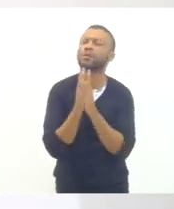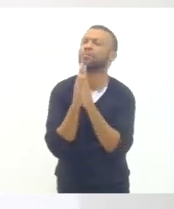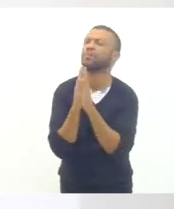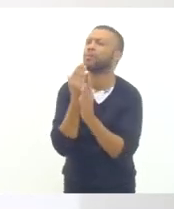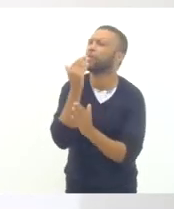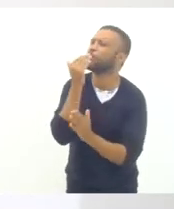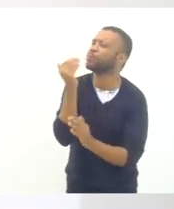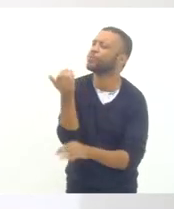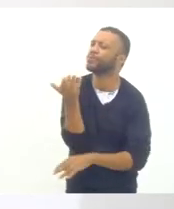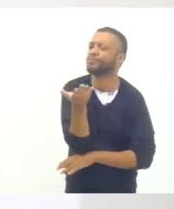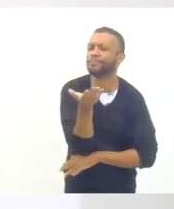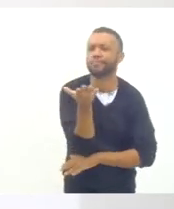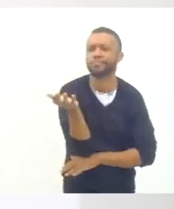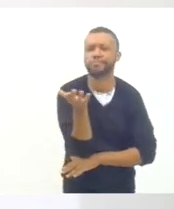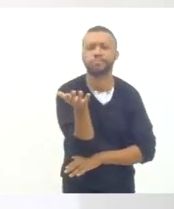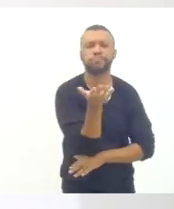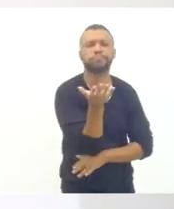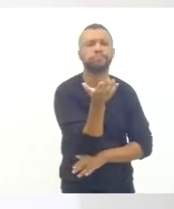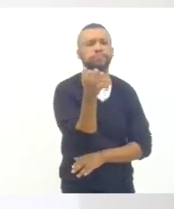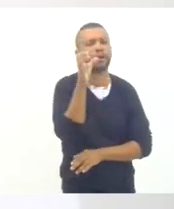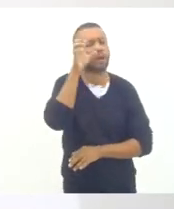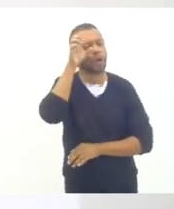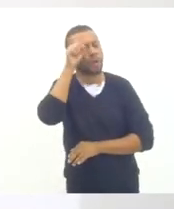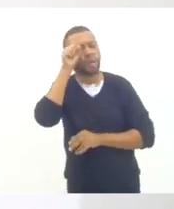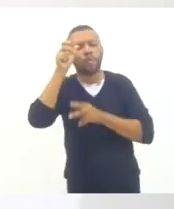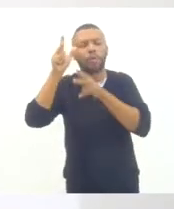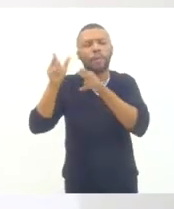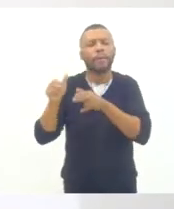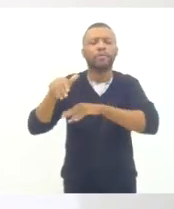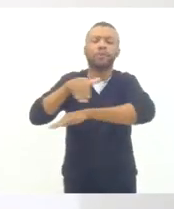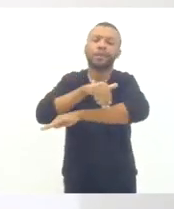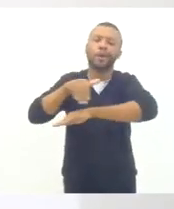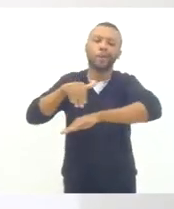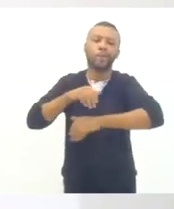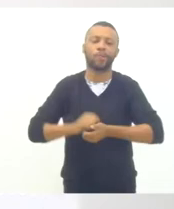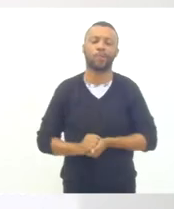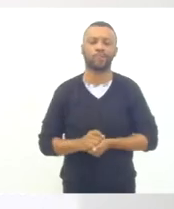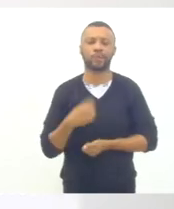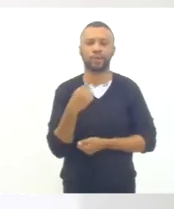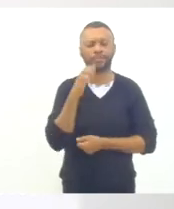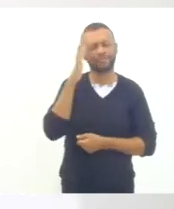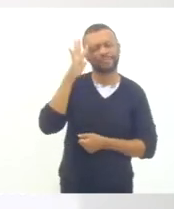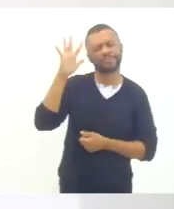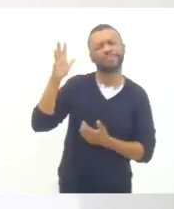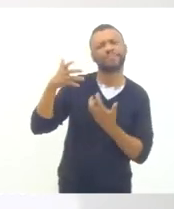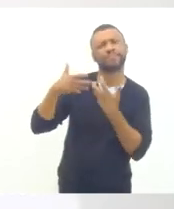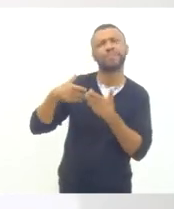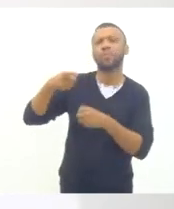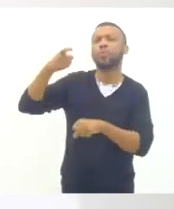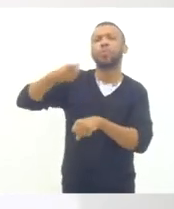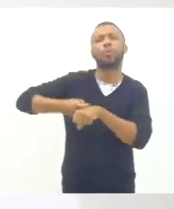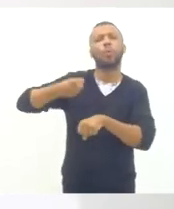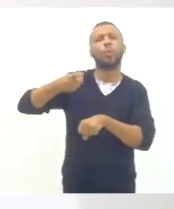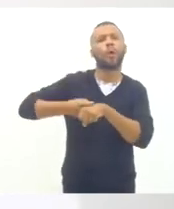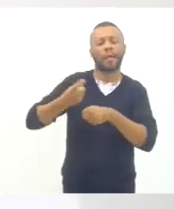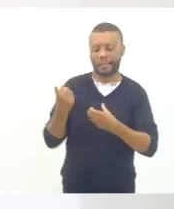nas ruas. e isso traz uma reflexão, uma coisa muito dura dentro de nós.